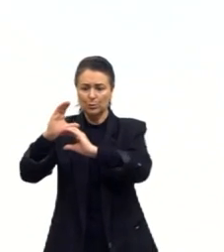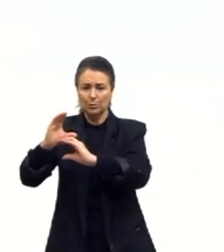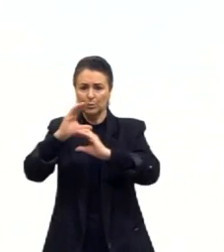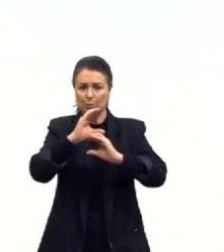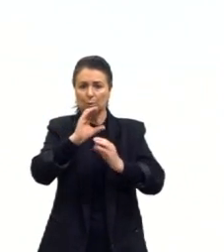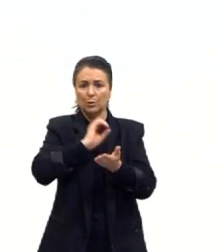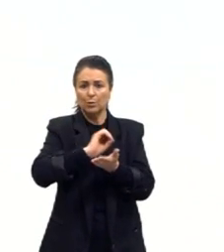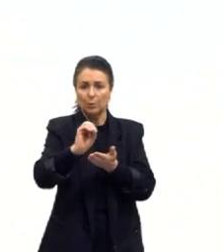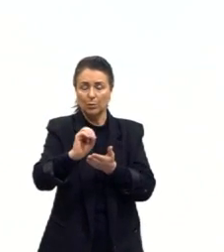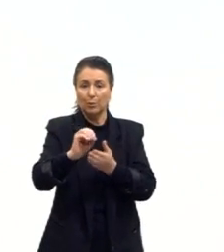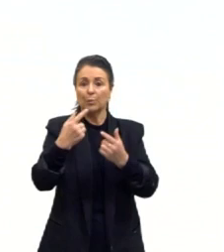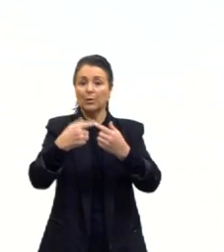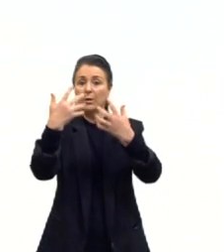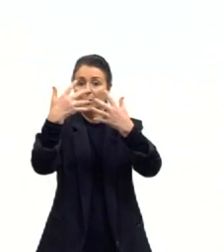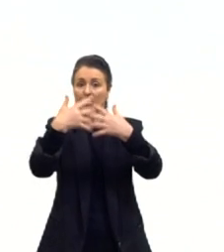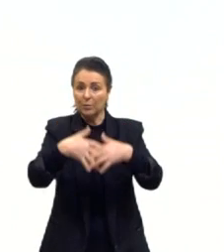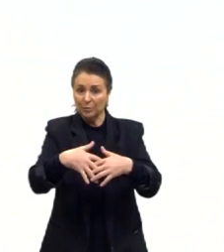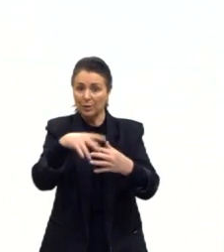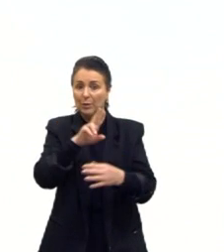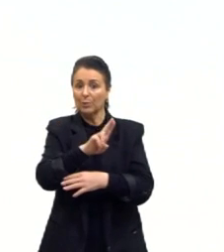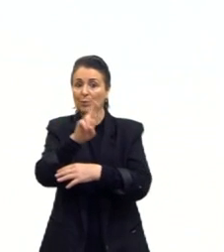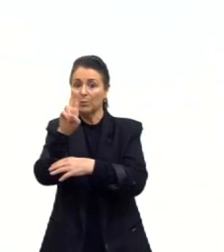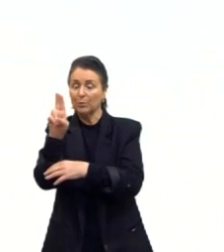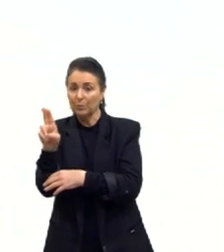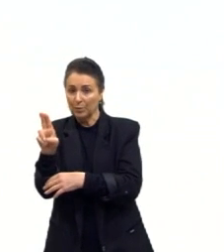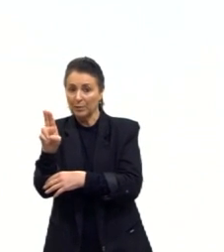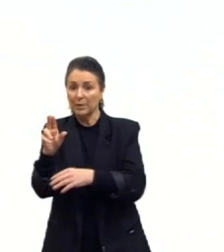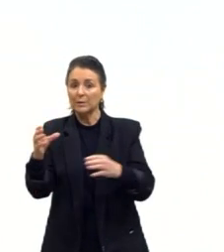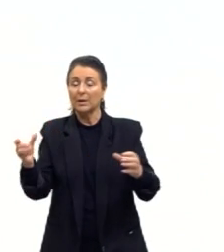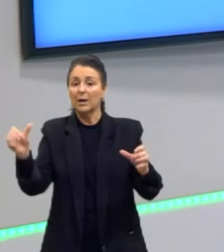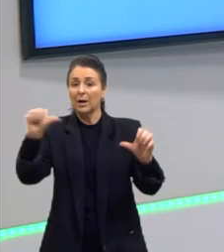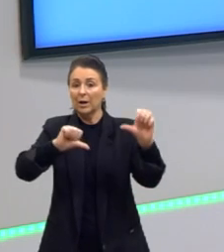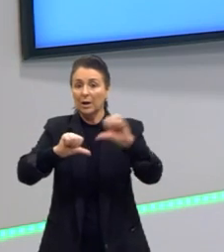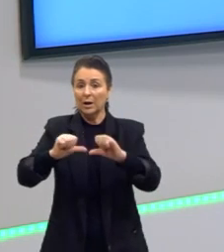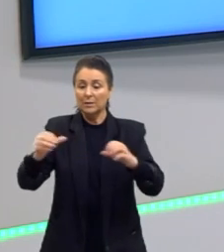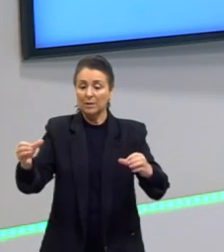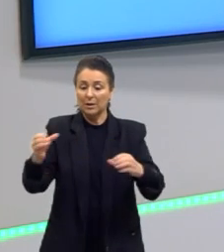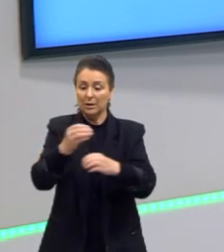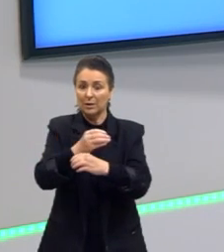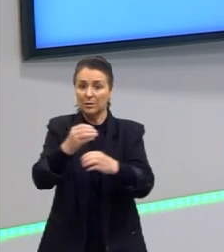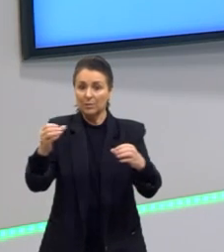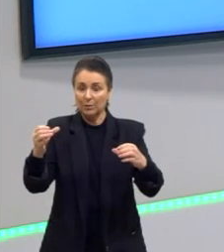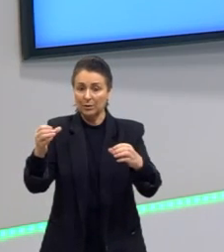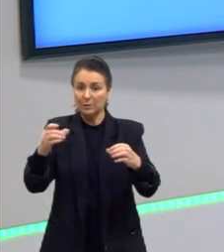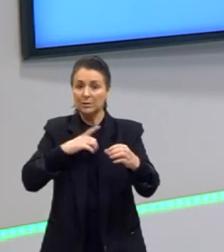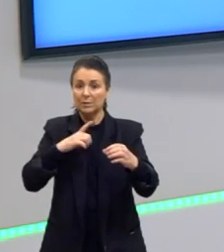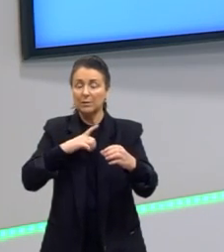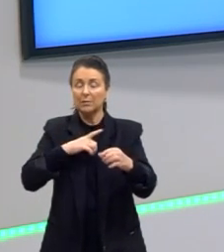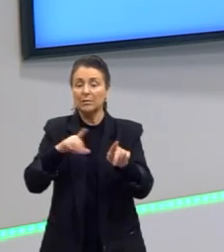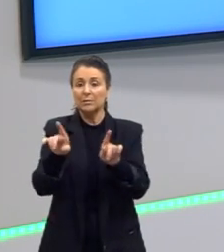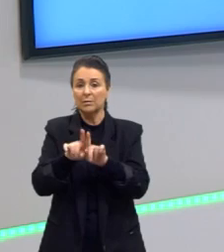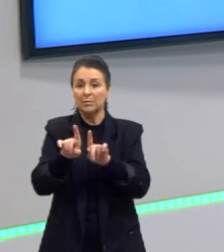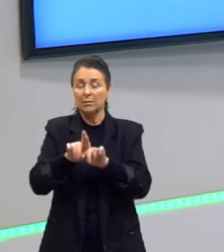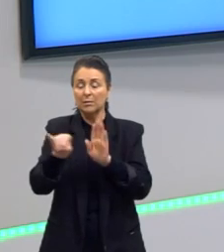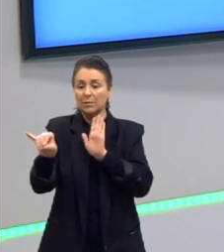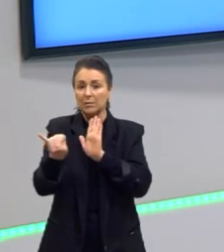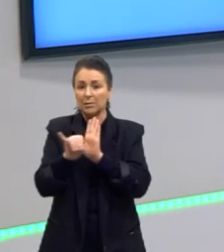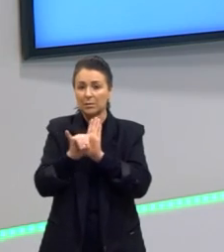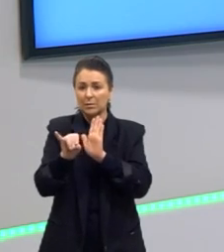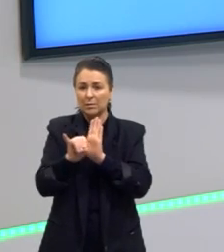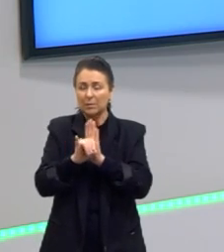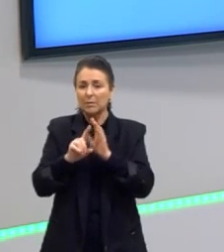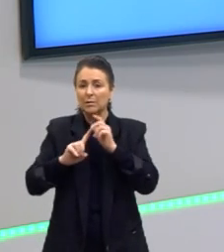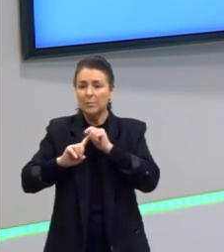basicamente são nomenclatura, reações orgânicas, que a gente vai ver também, e identificação,